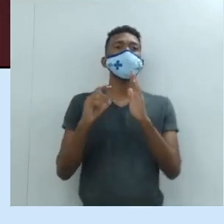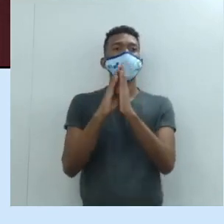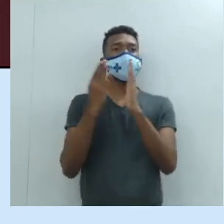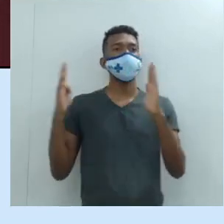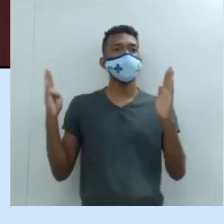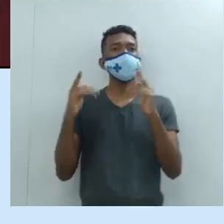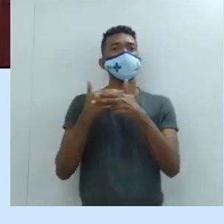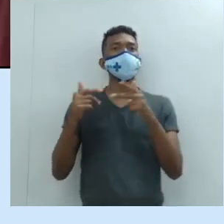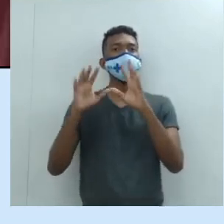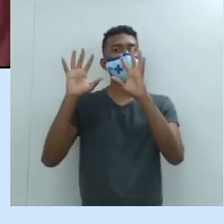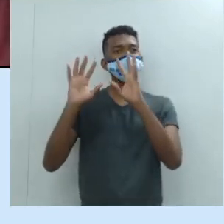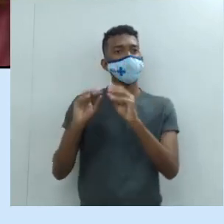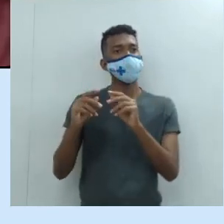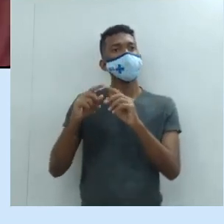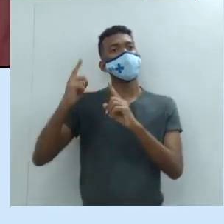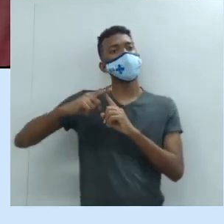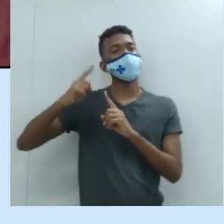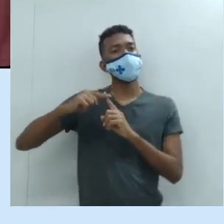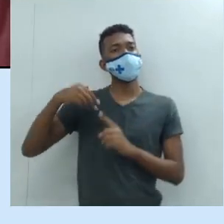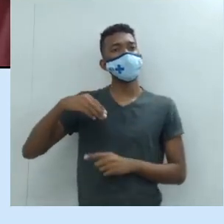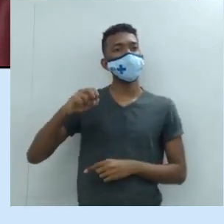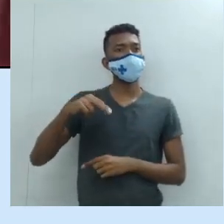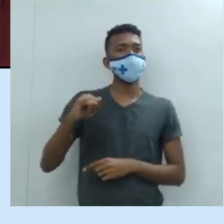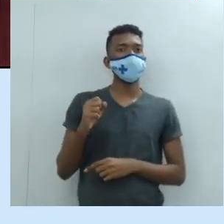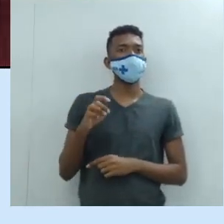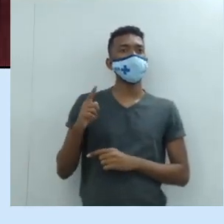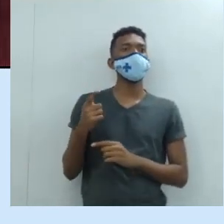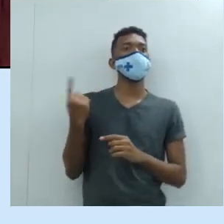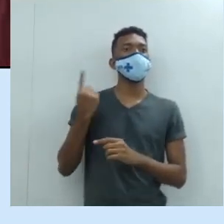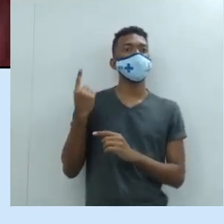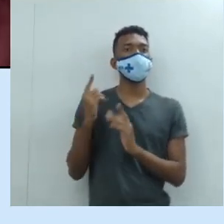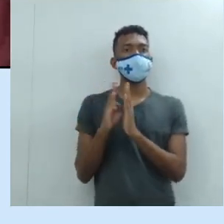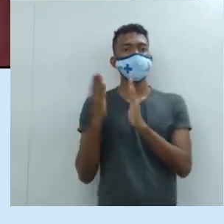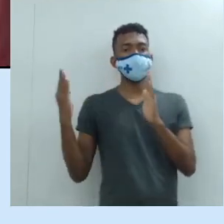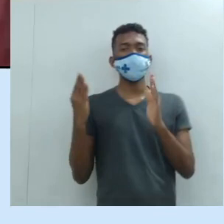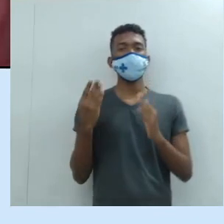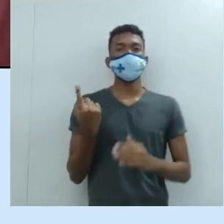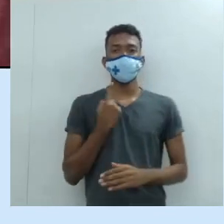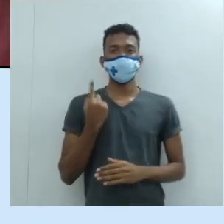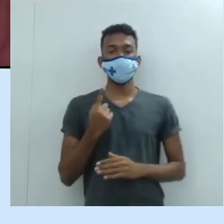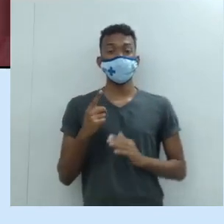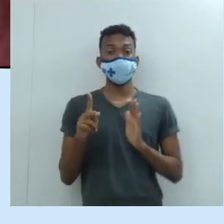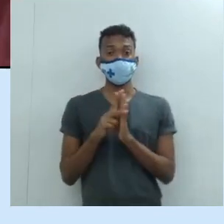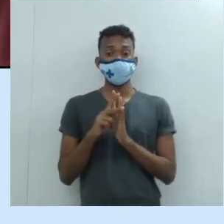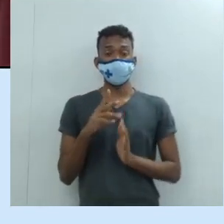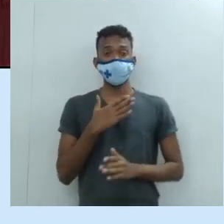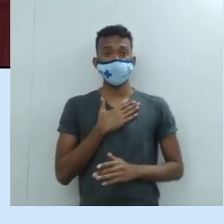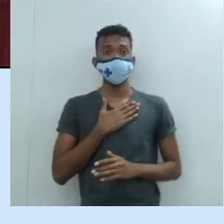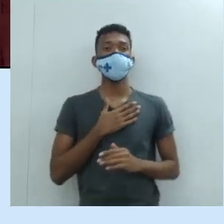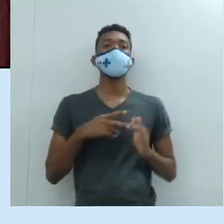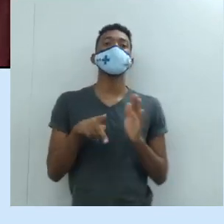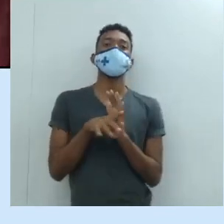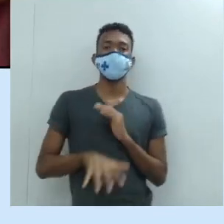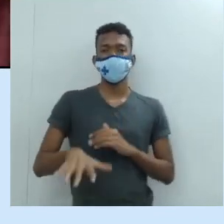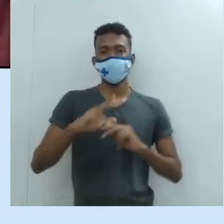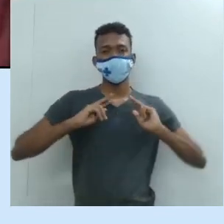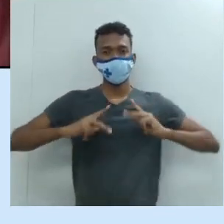monástico. As primeiras coleções particulares dos humanistas